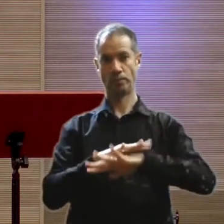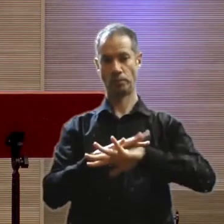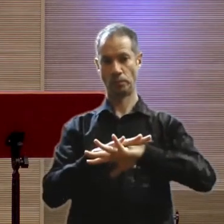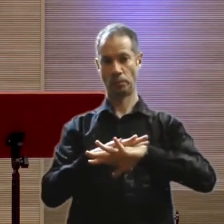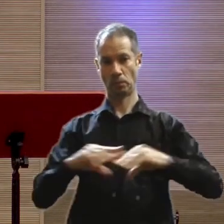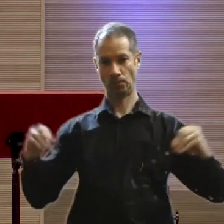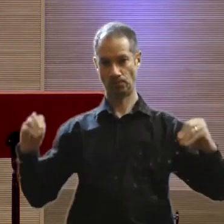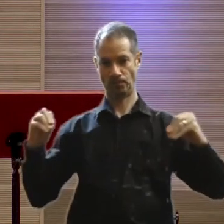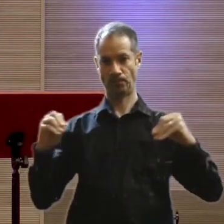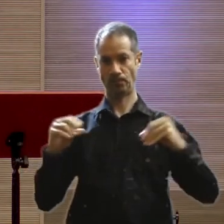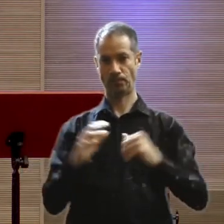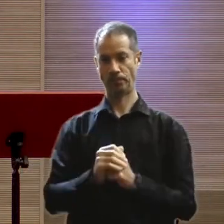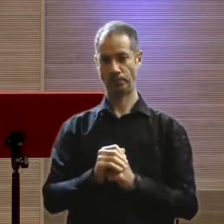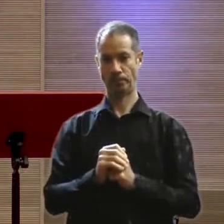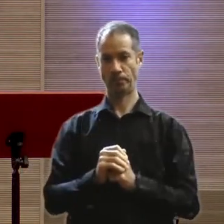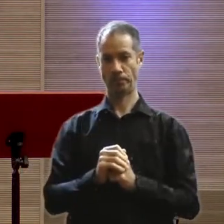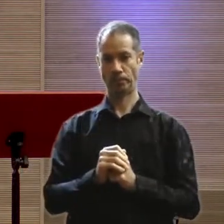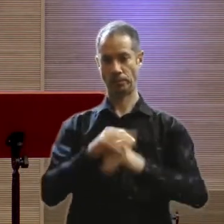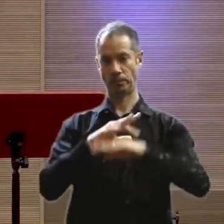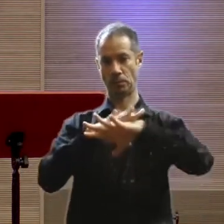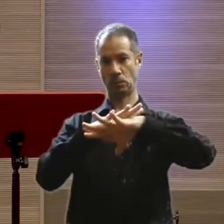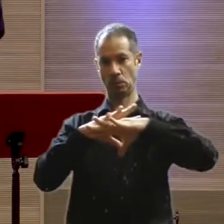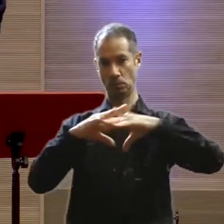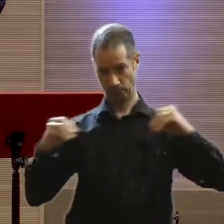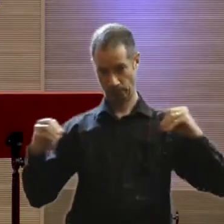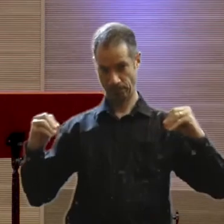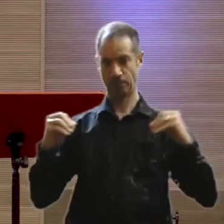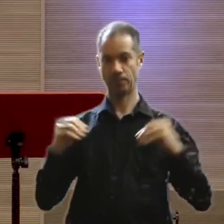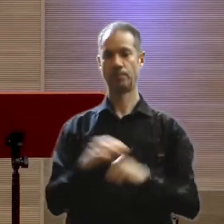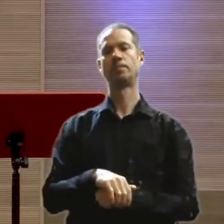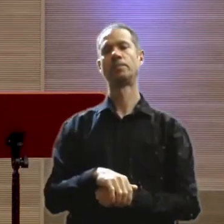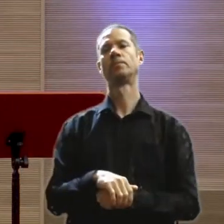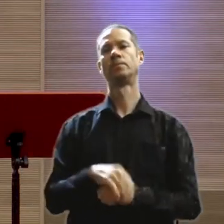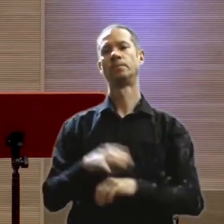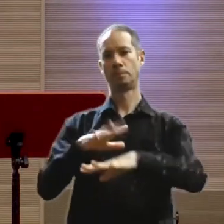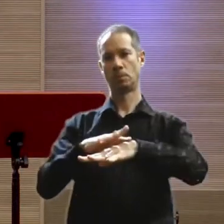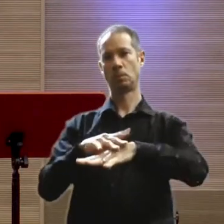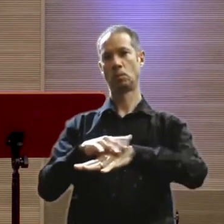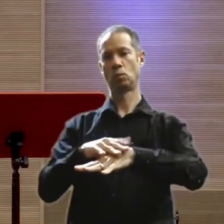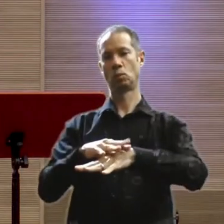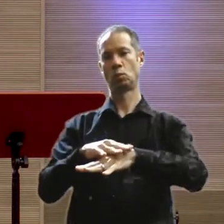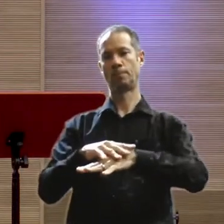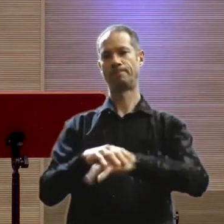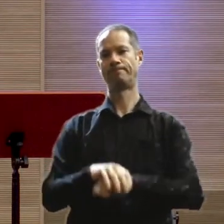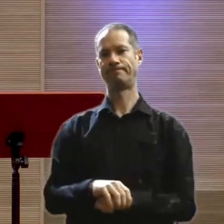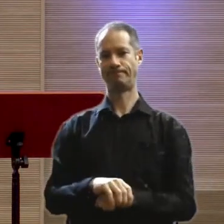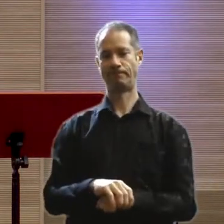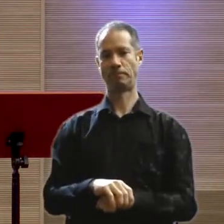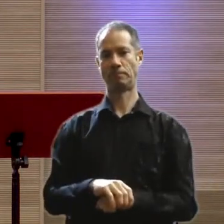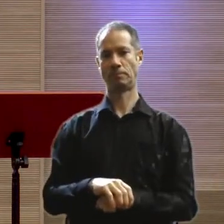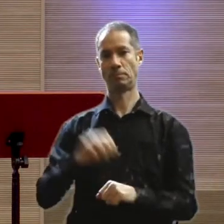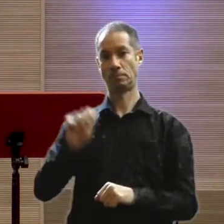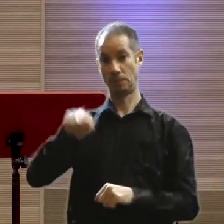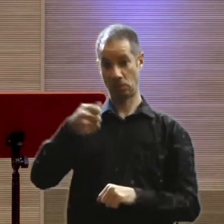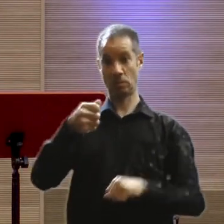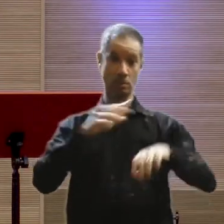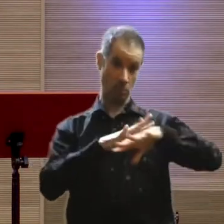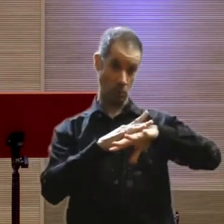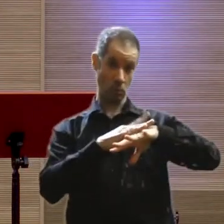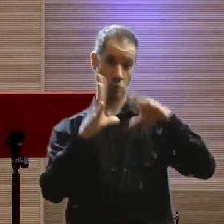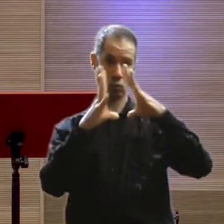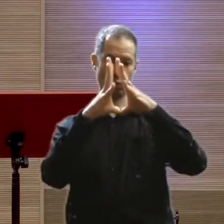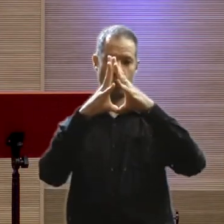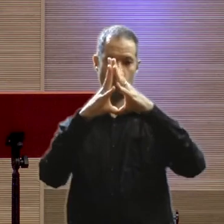Doença e some. Então é cura. Esse sinal é doente, ó, estou doente. E esse sinal é de sumir.